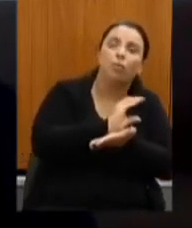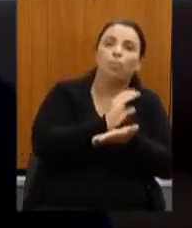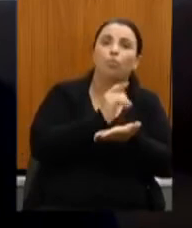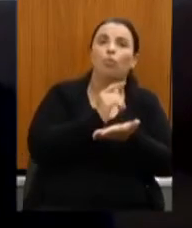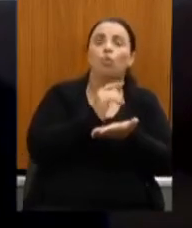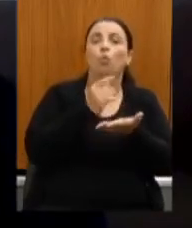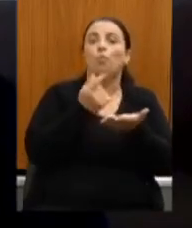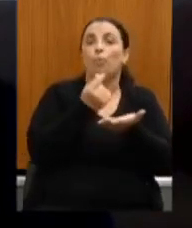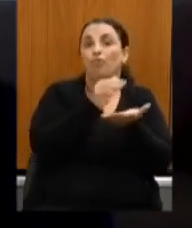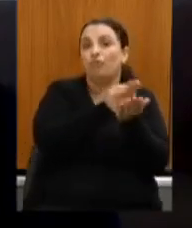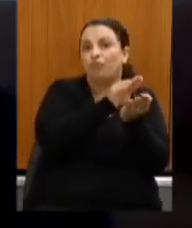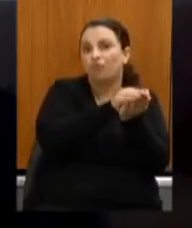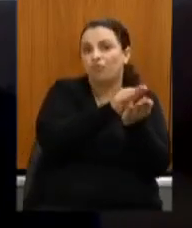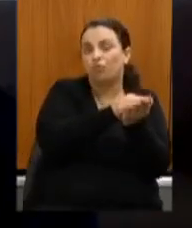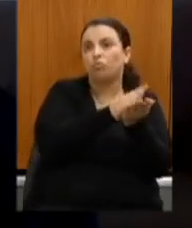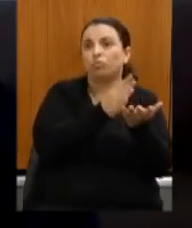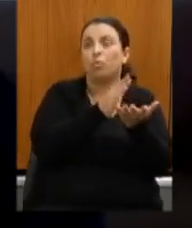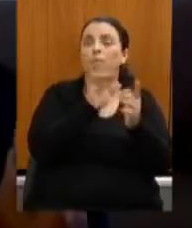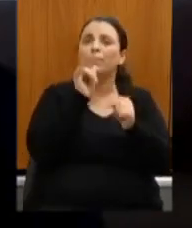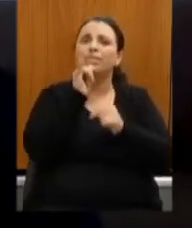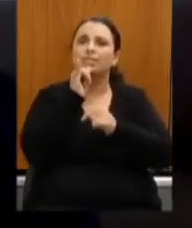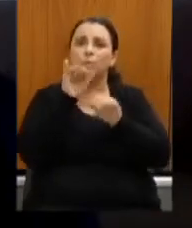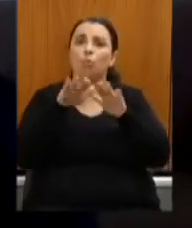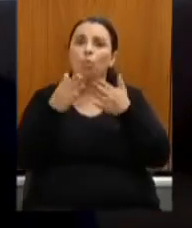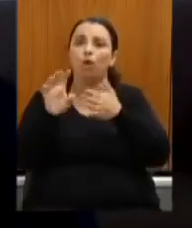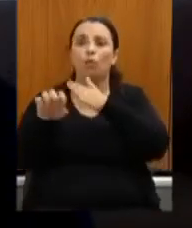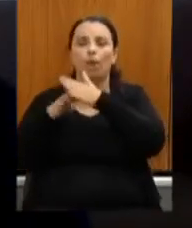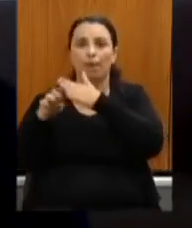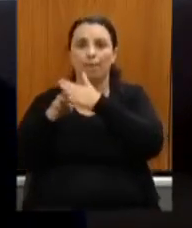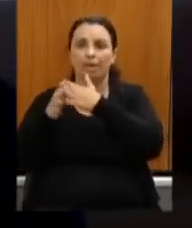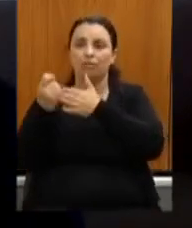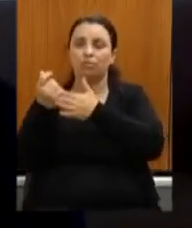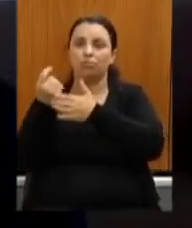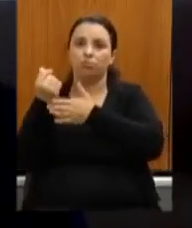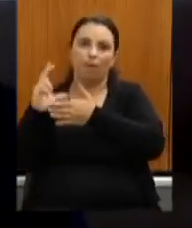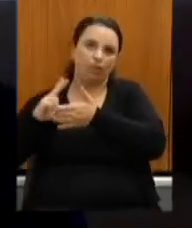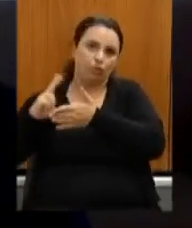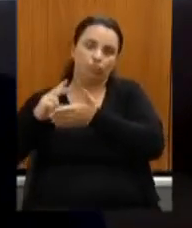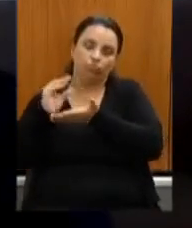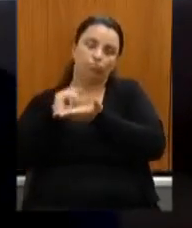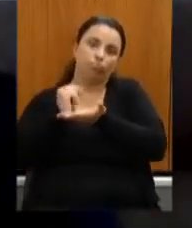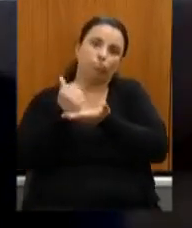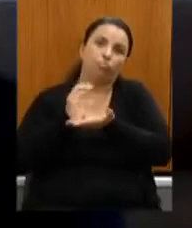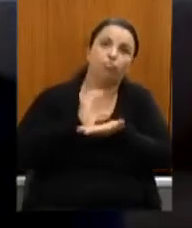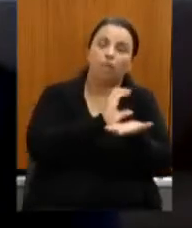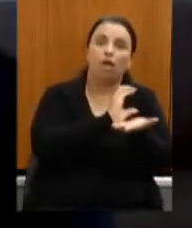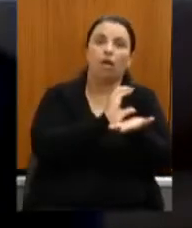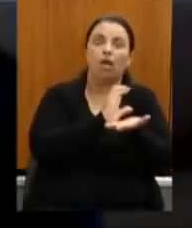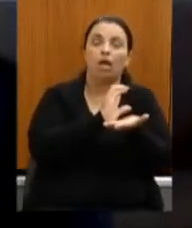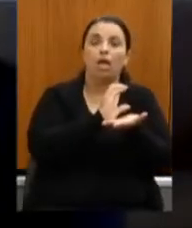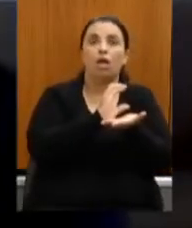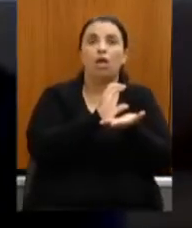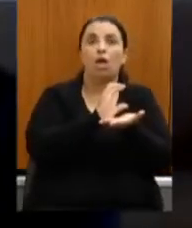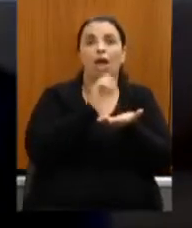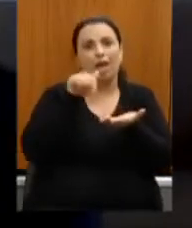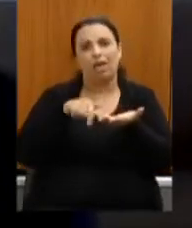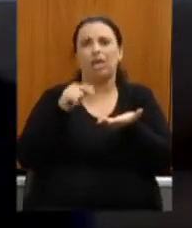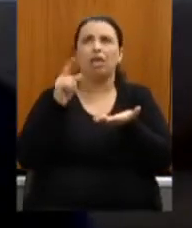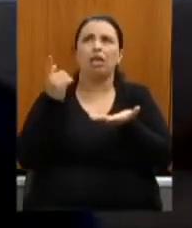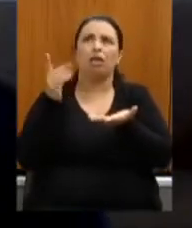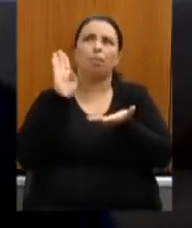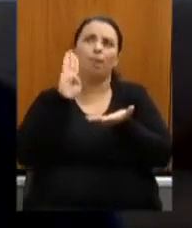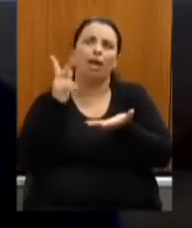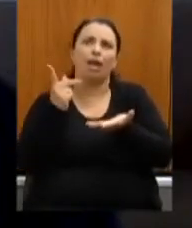financia um projeto aqui na região metropolitana de Belo Horizonte mesmo em Juiz de